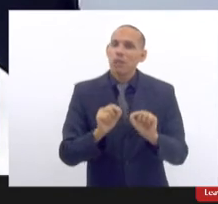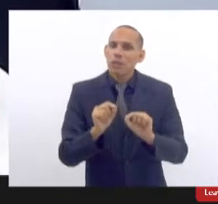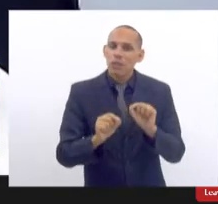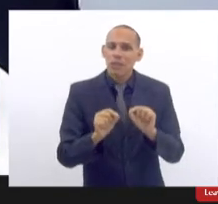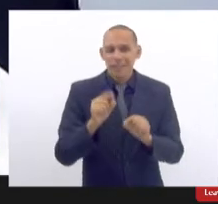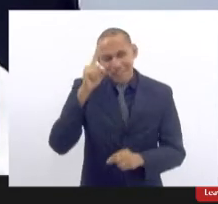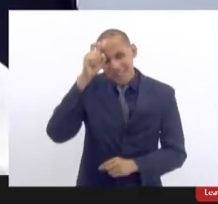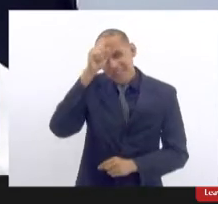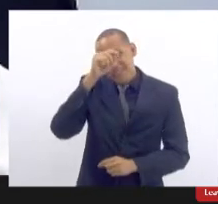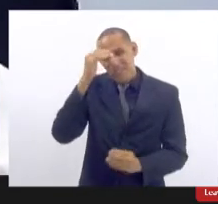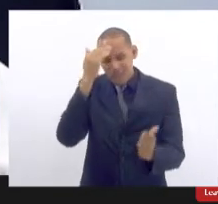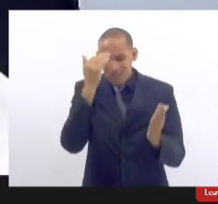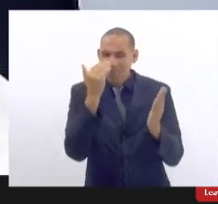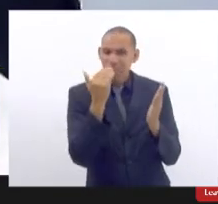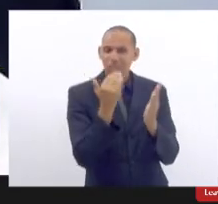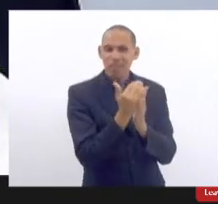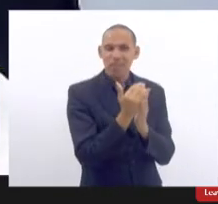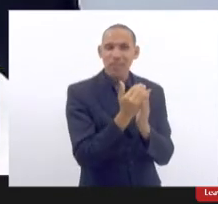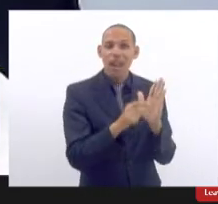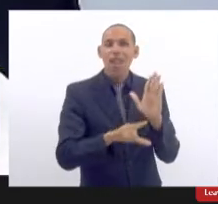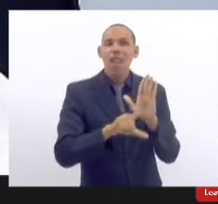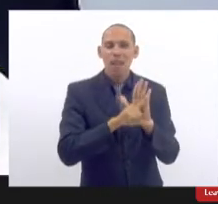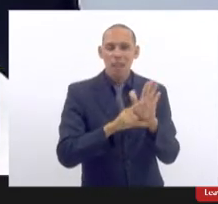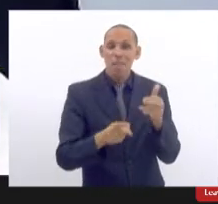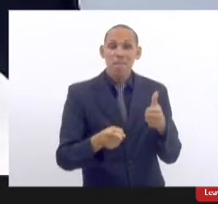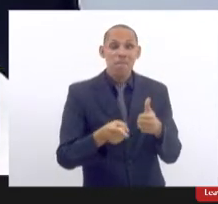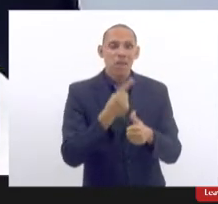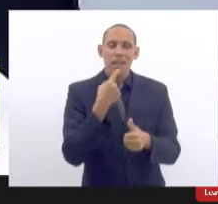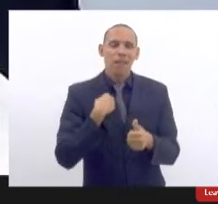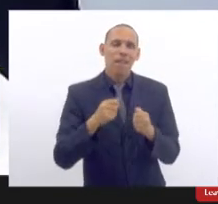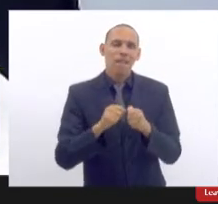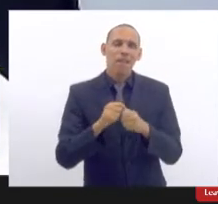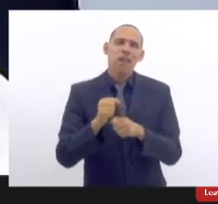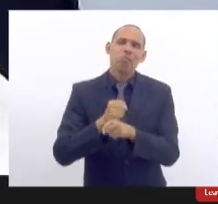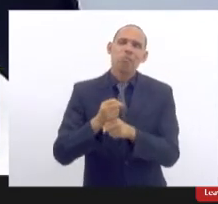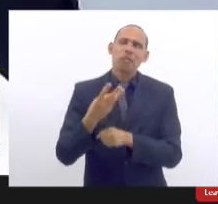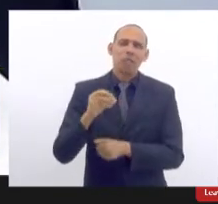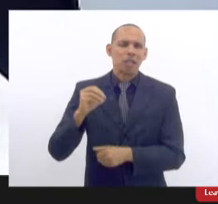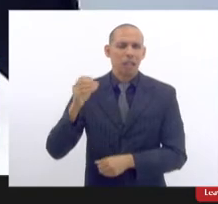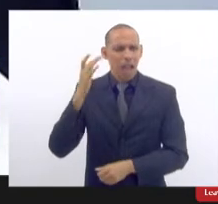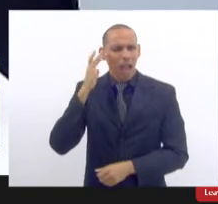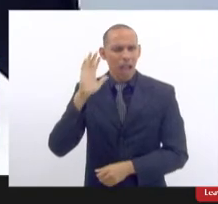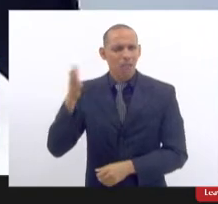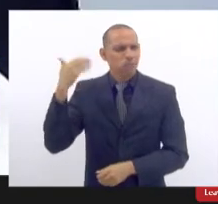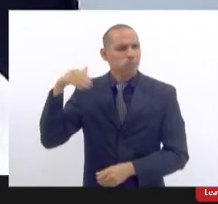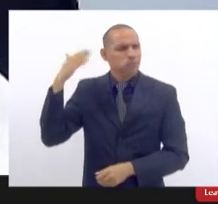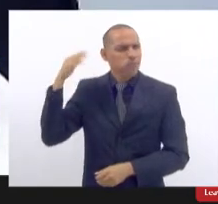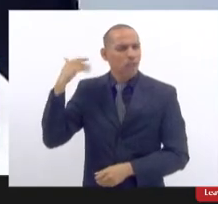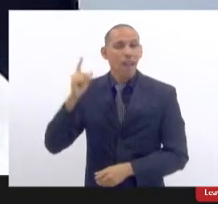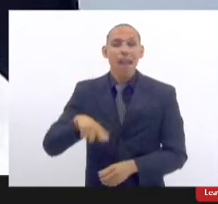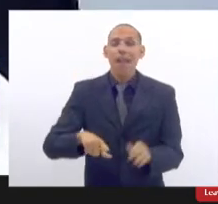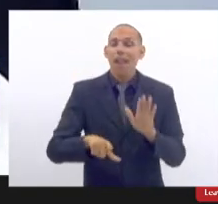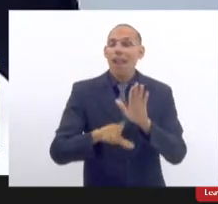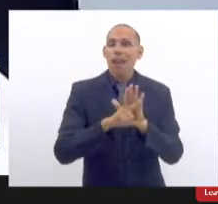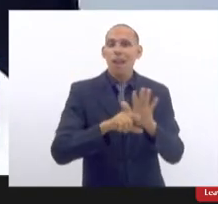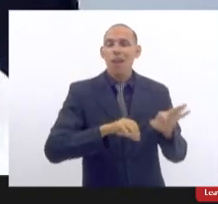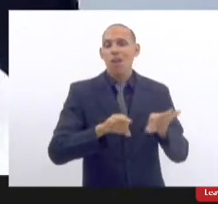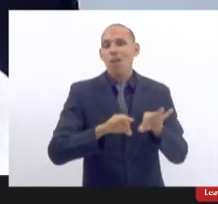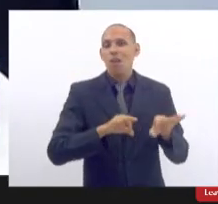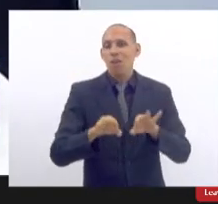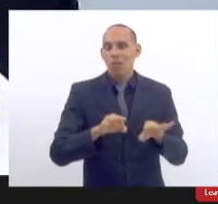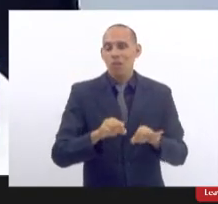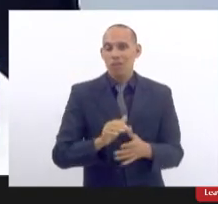ser cumprida. A primeira lei que eu fiz, deve ter 30 anos, foi pedida pelo Betinho, é uma lei de controle do sangue.